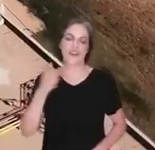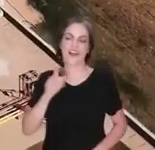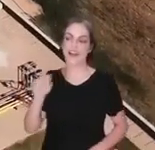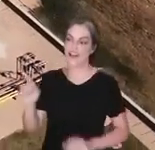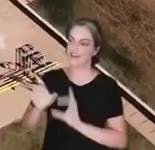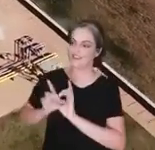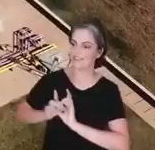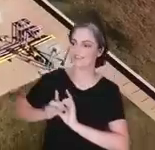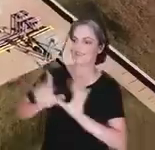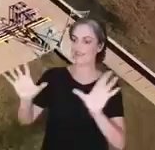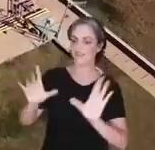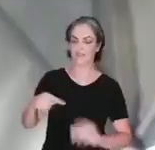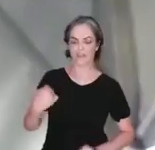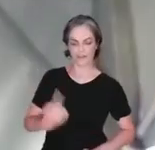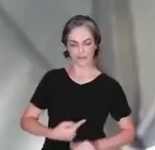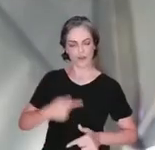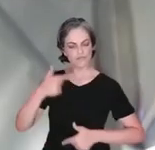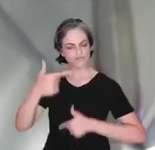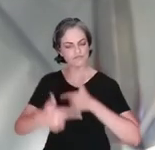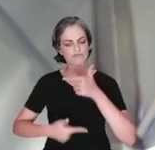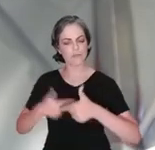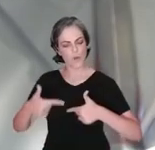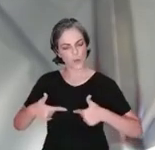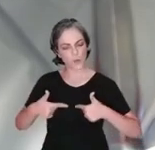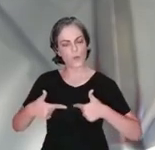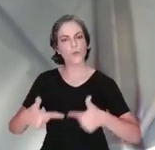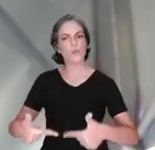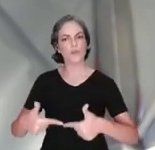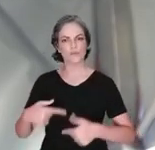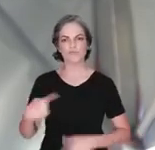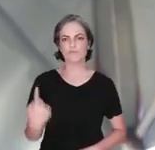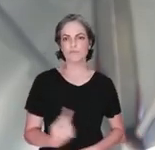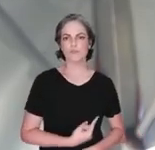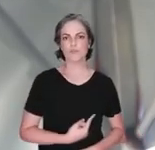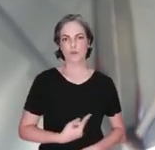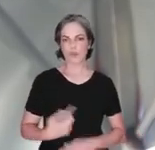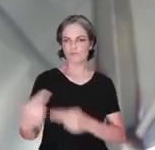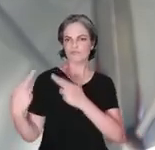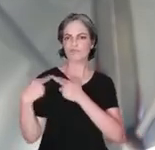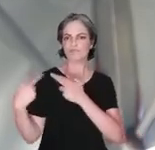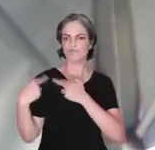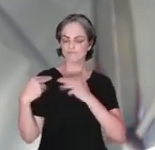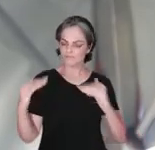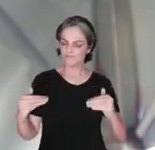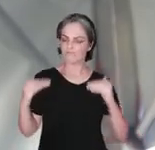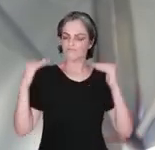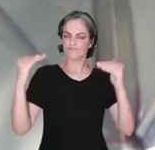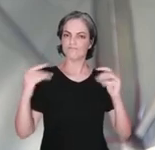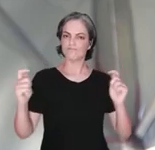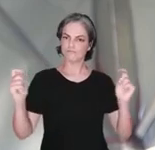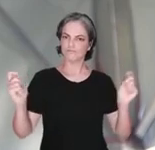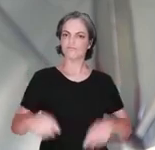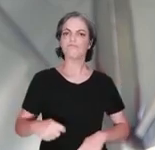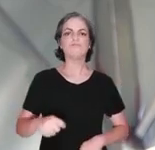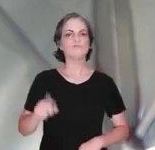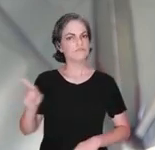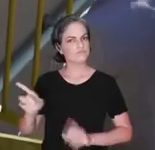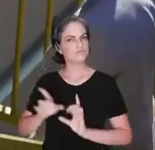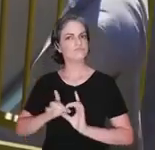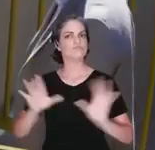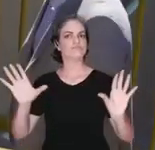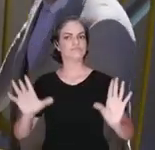compasso, inspiração e respaldo para exercer a nossa atividade com altivez e com independência.